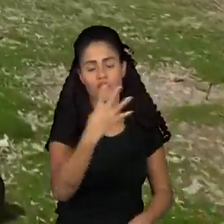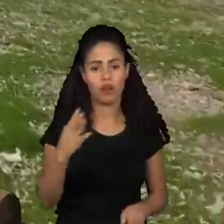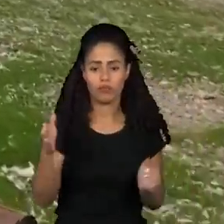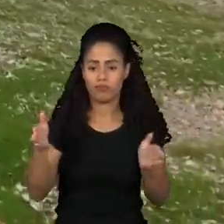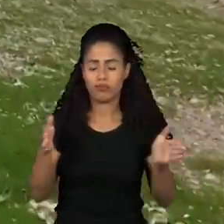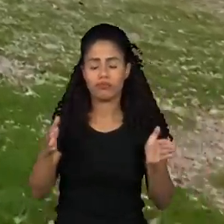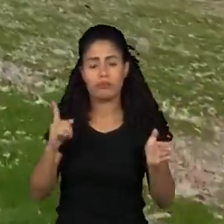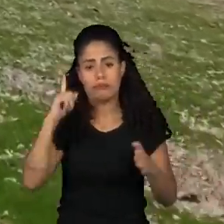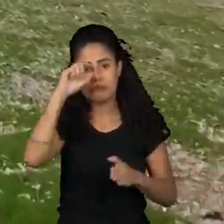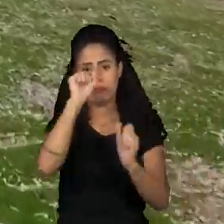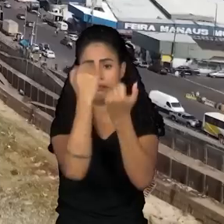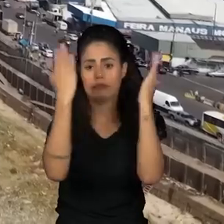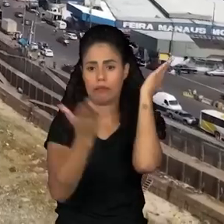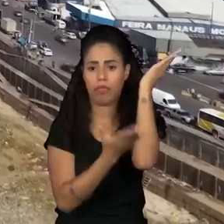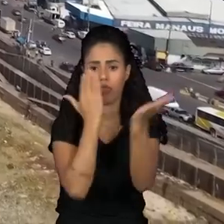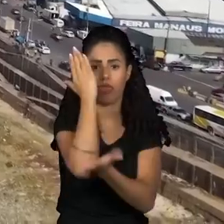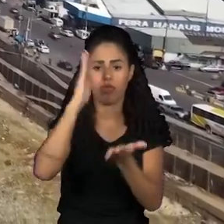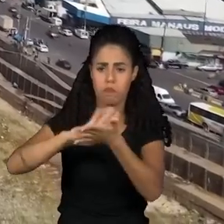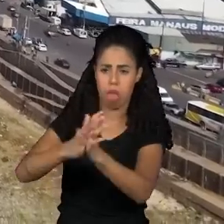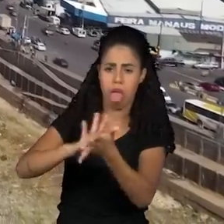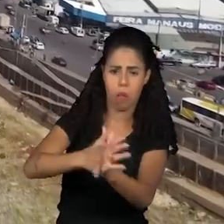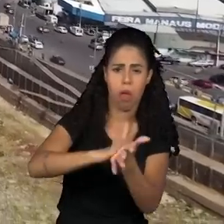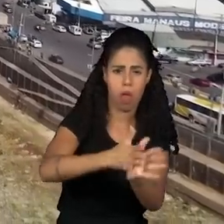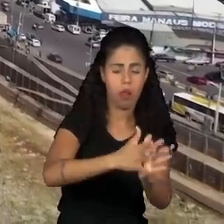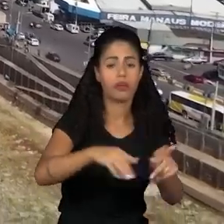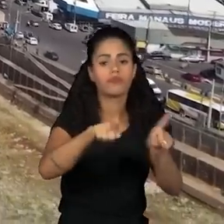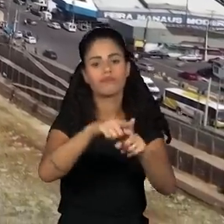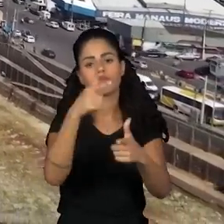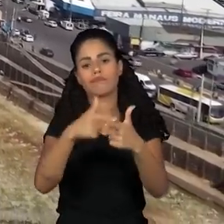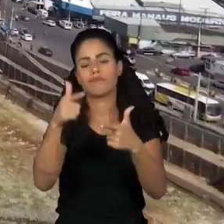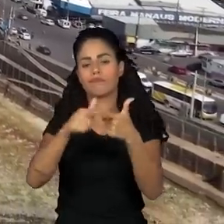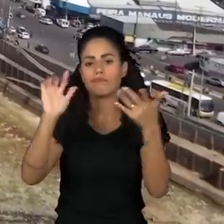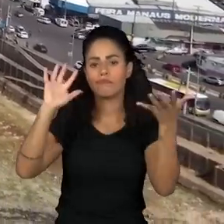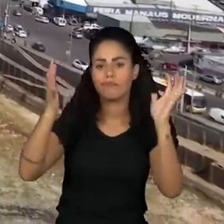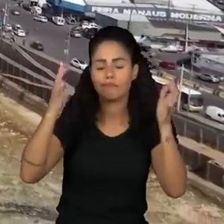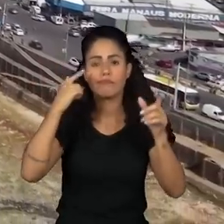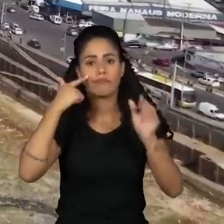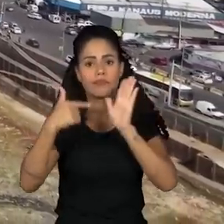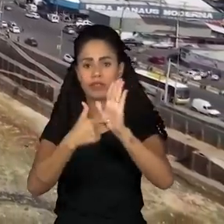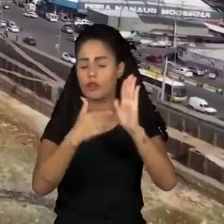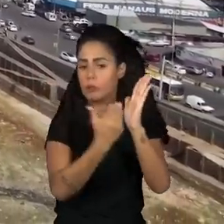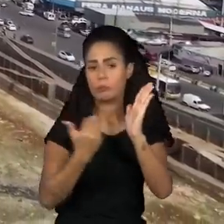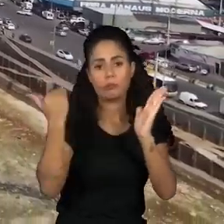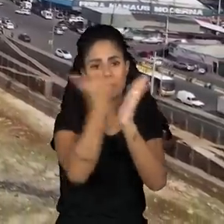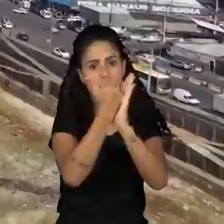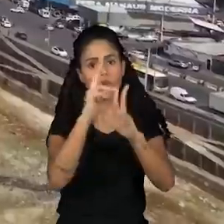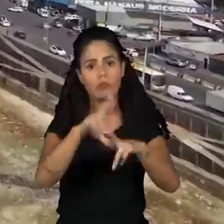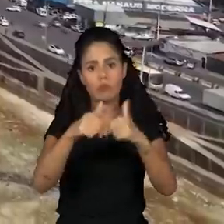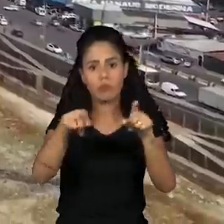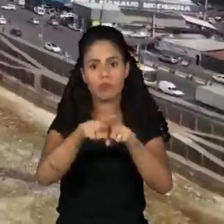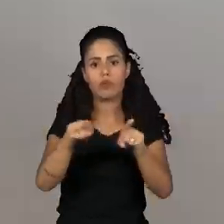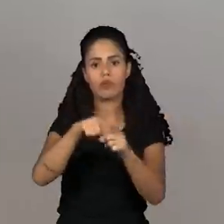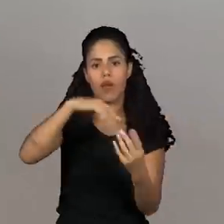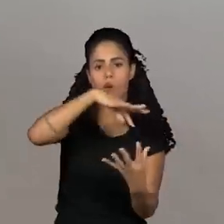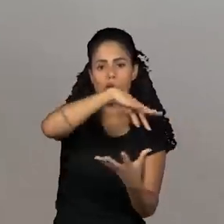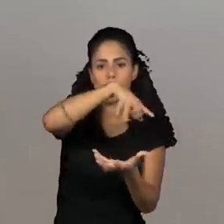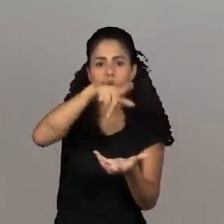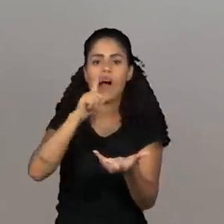desmatamentos sem controle. E da crise climática, intensificada pelo fenômeno El Ninho.